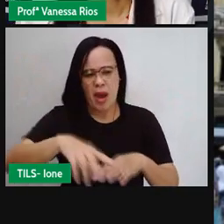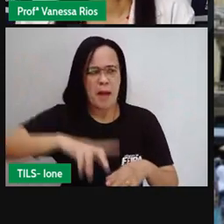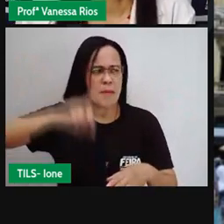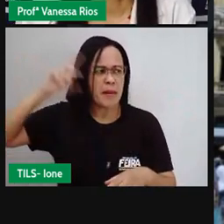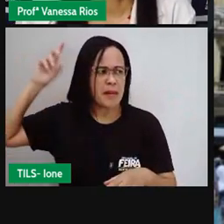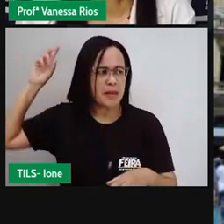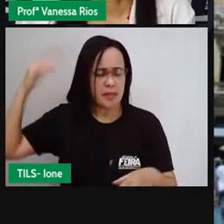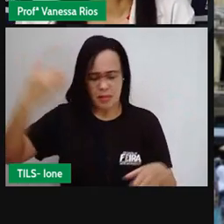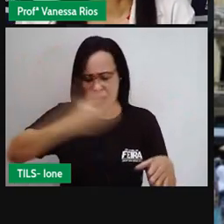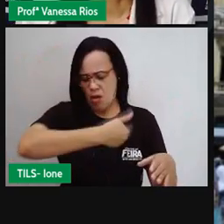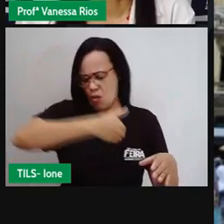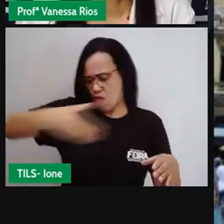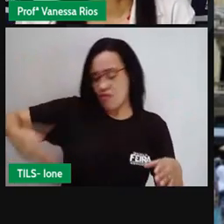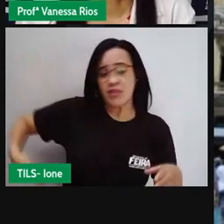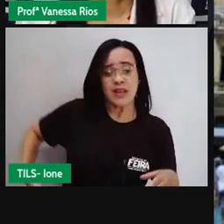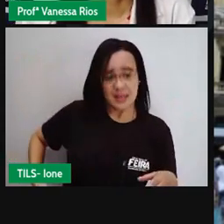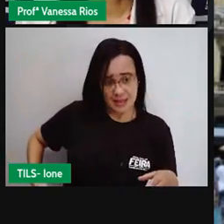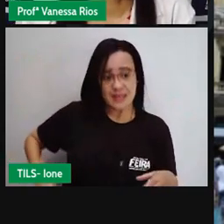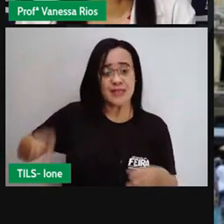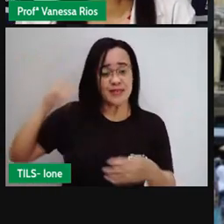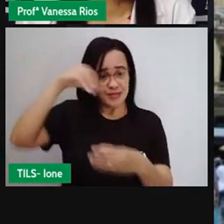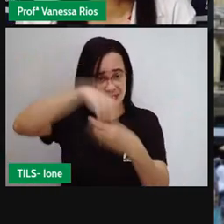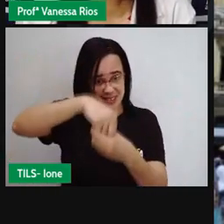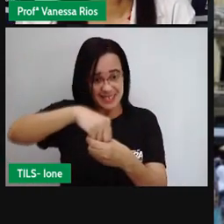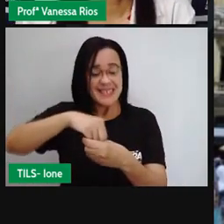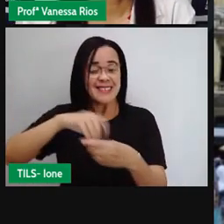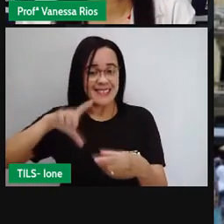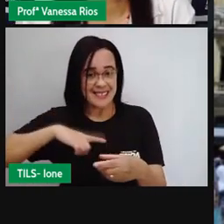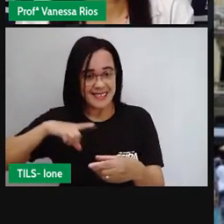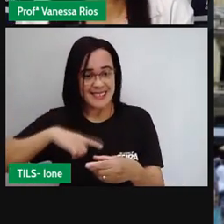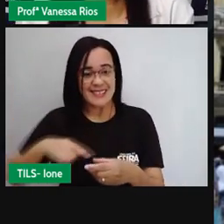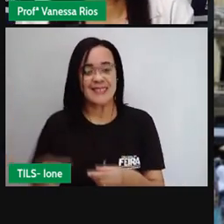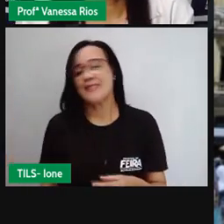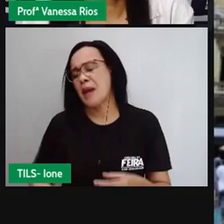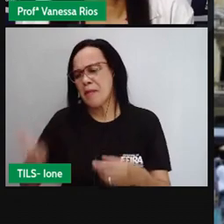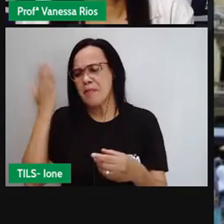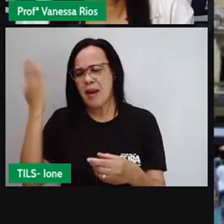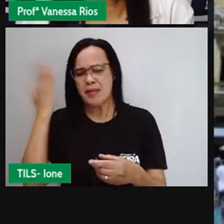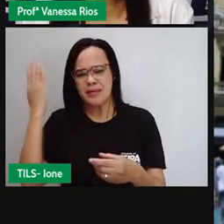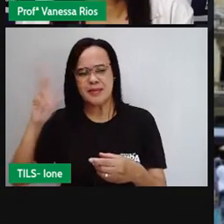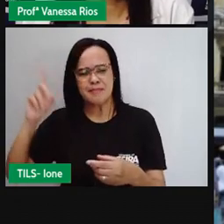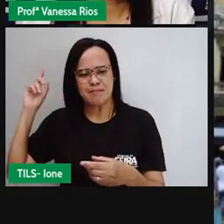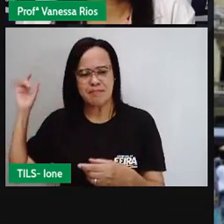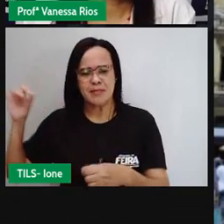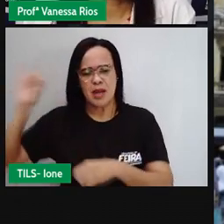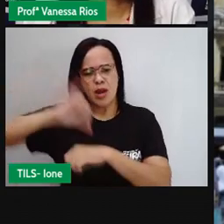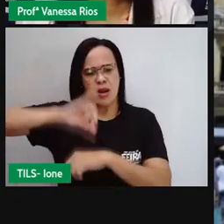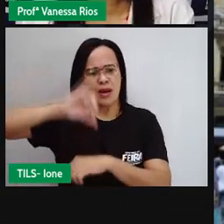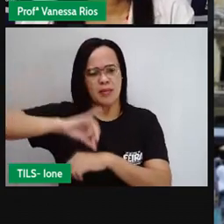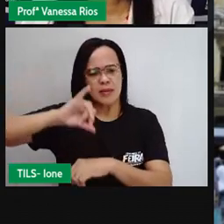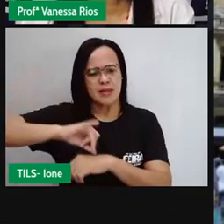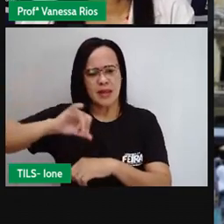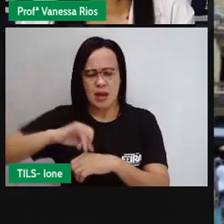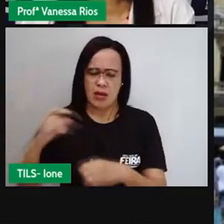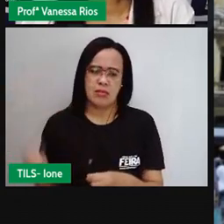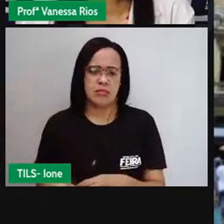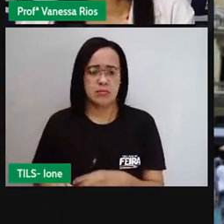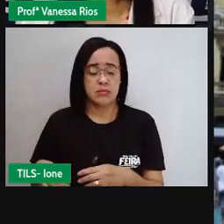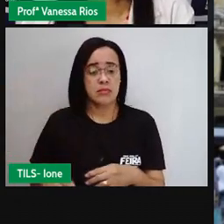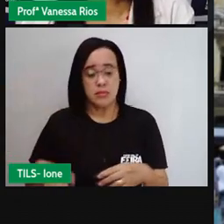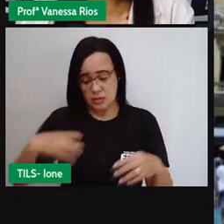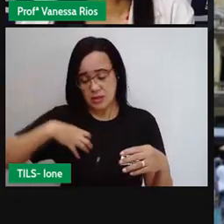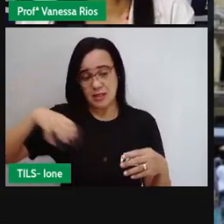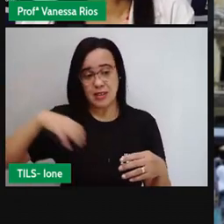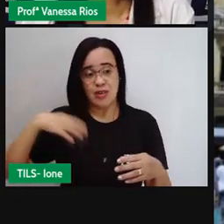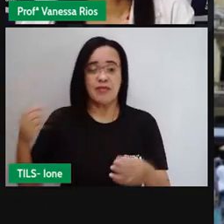momentos em que Salvador foi instalada como capital, quando Salvador foi construída, né? Está aí